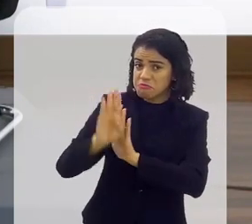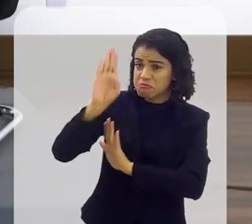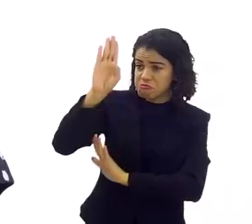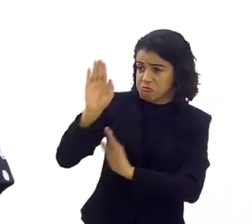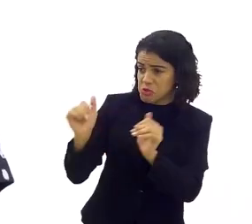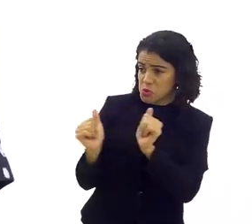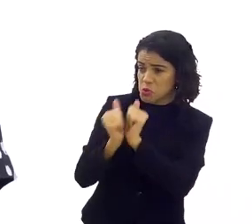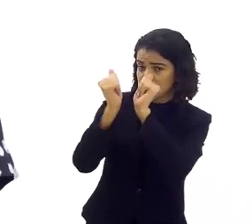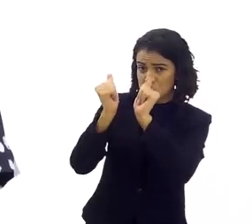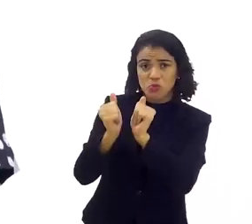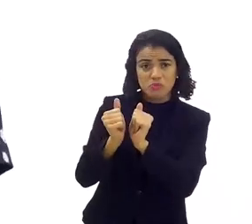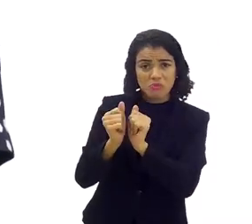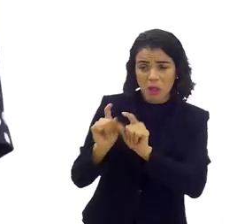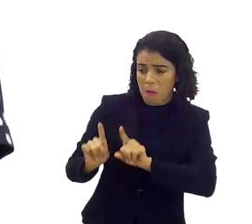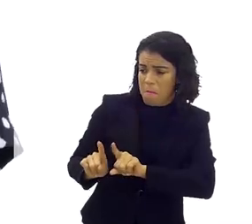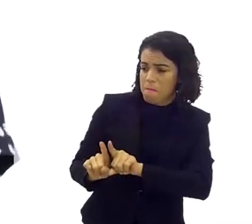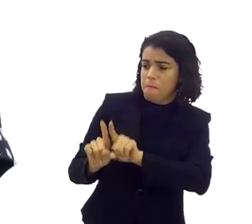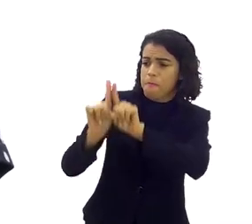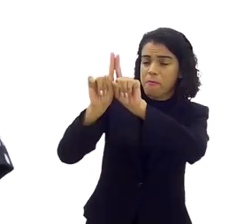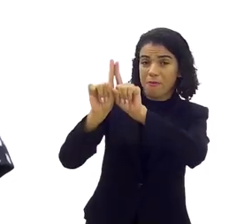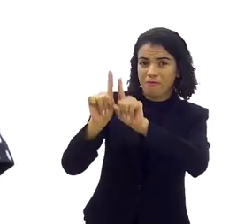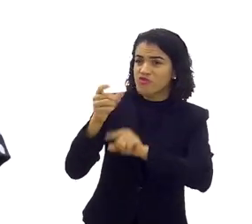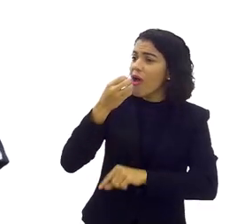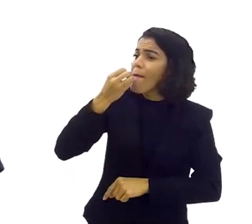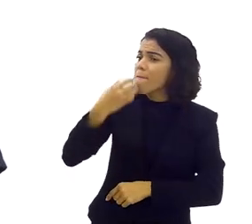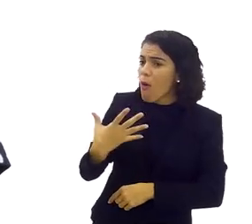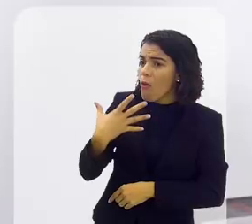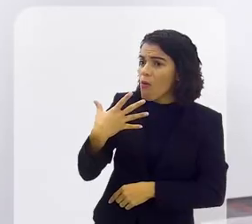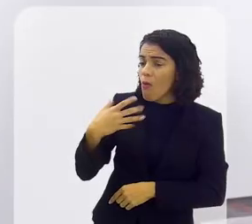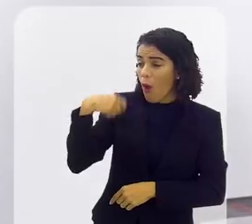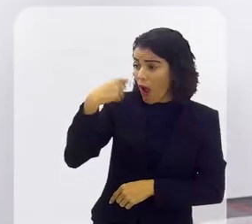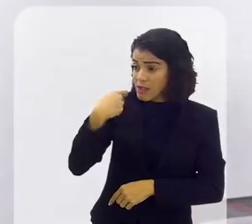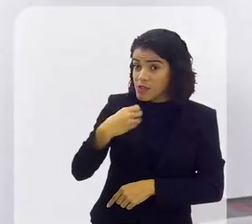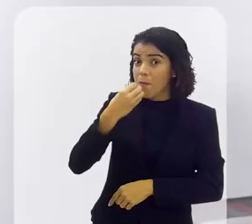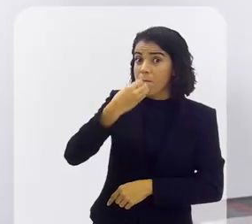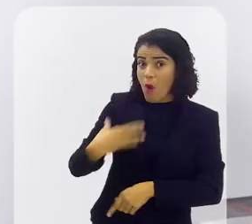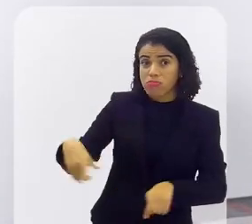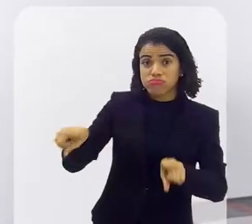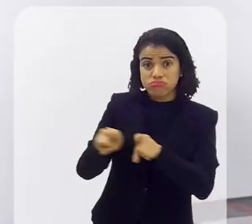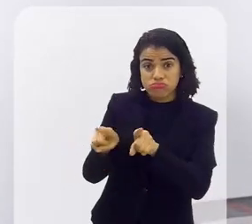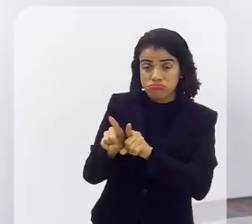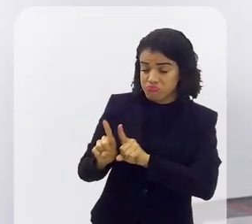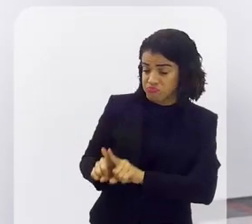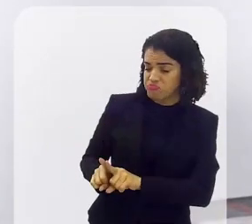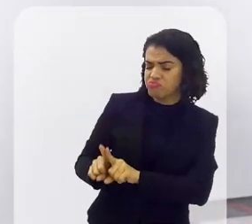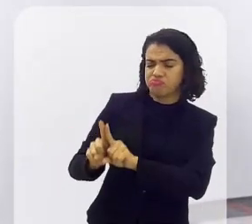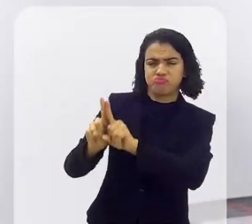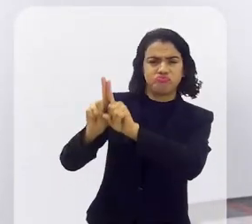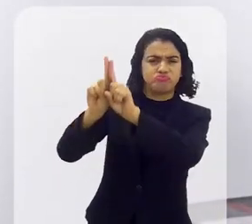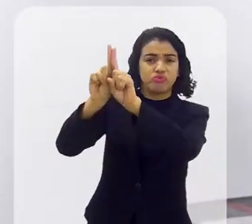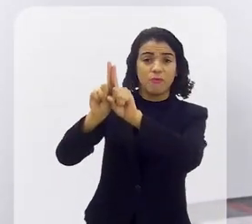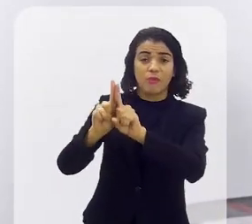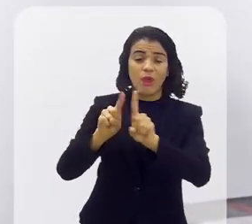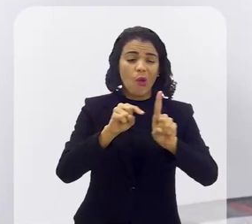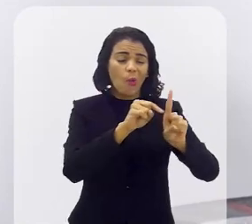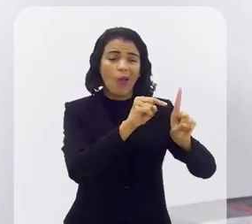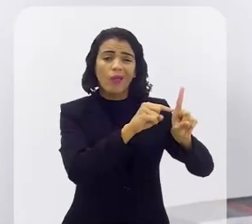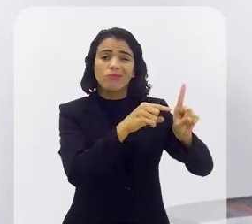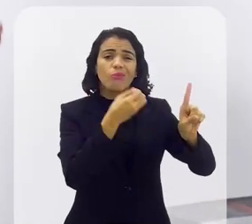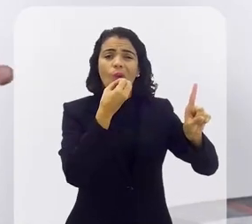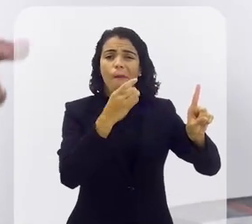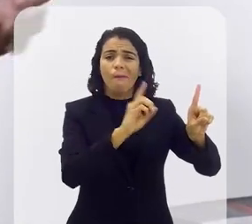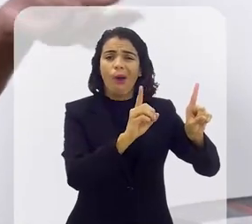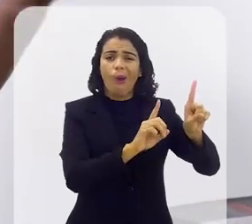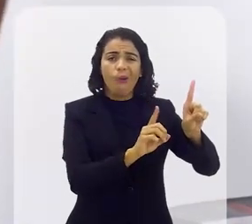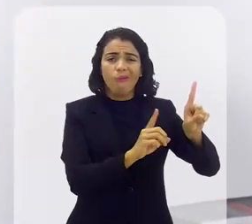você cresceu junto sem dúvida quer dizer você já é bom e tem um artista bom você cresce claro quando